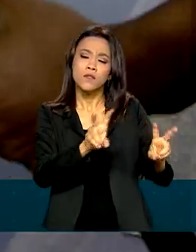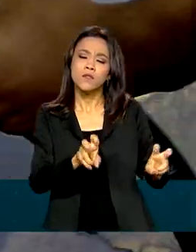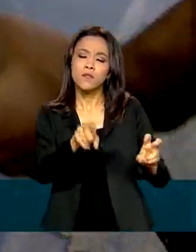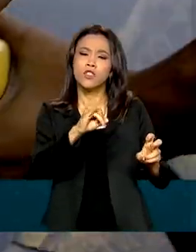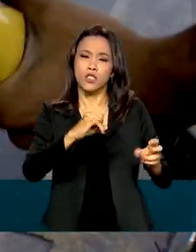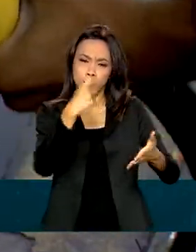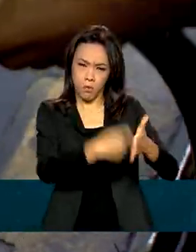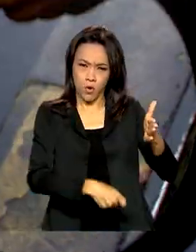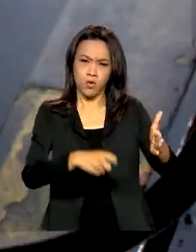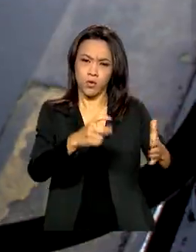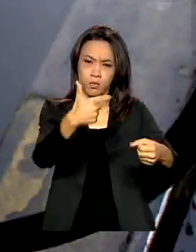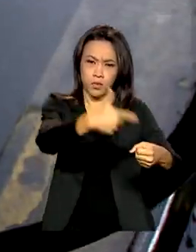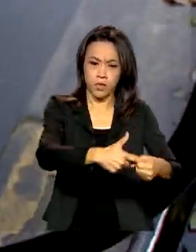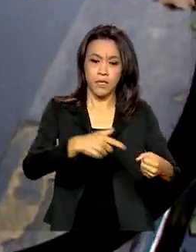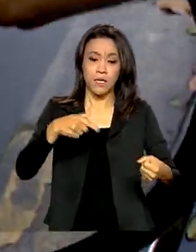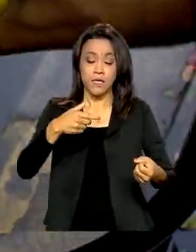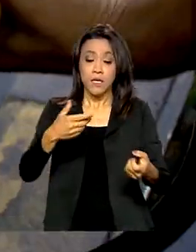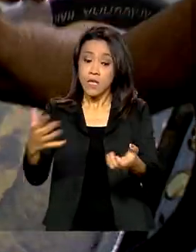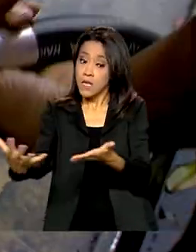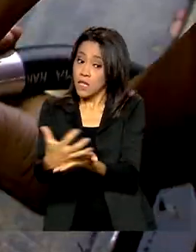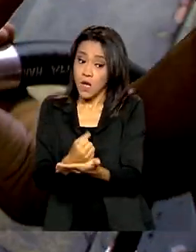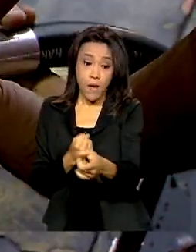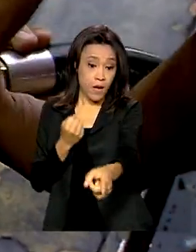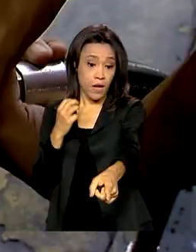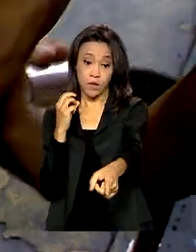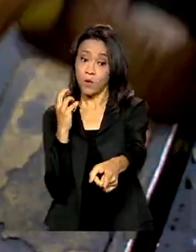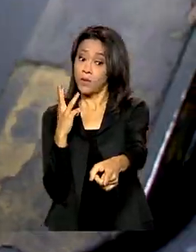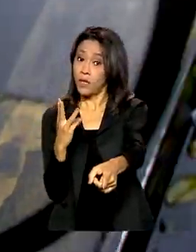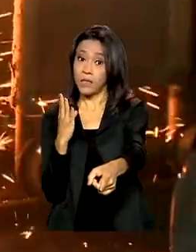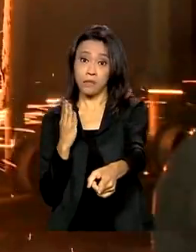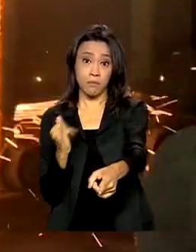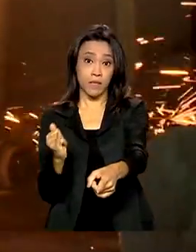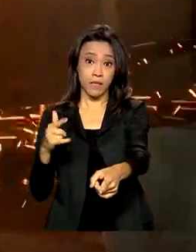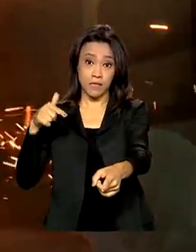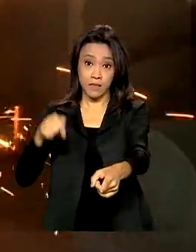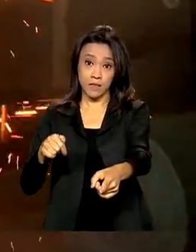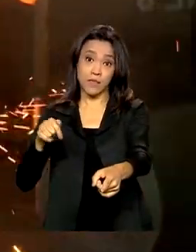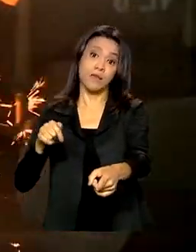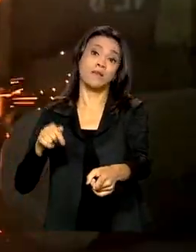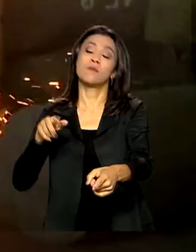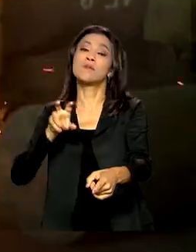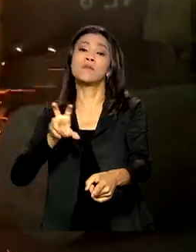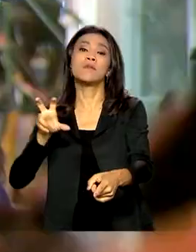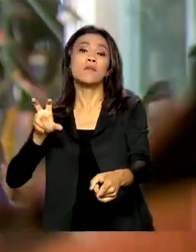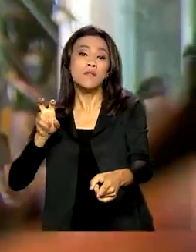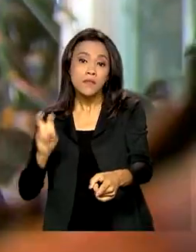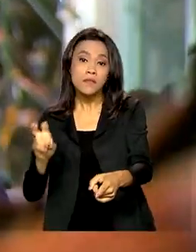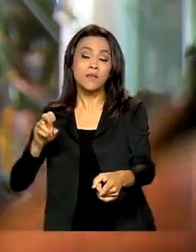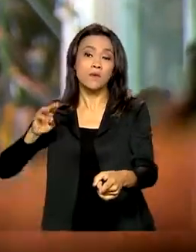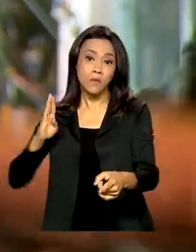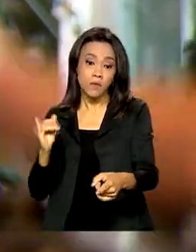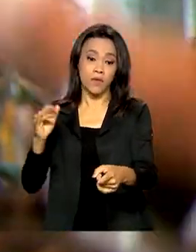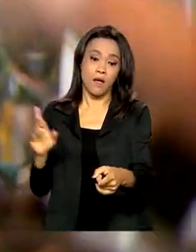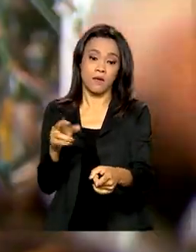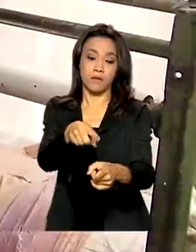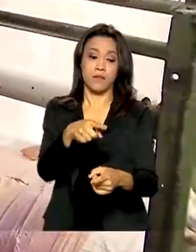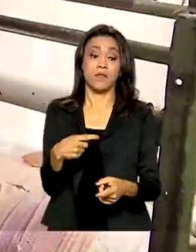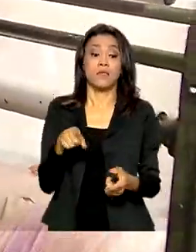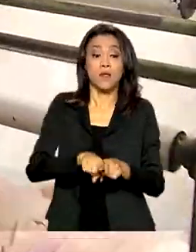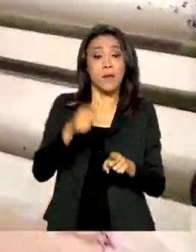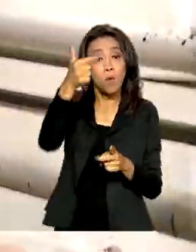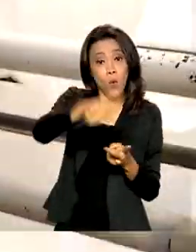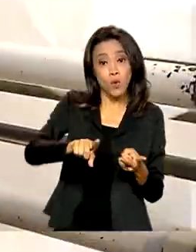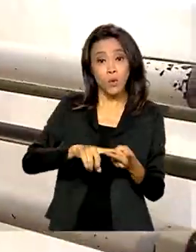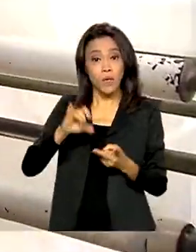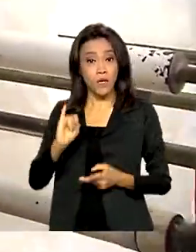arrecadar 3,750,000,000 de reais. E a redução do imposto sobre produtos industrializados, IPI,